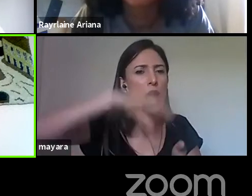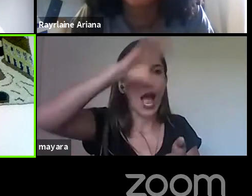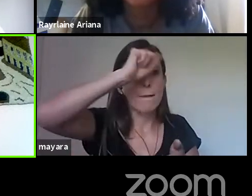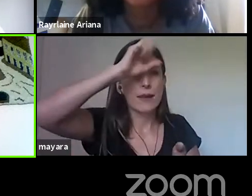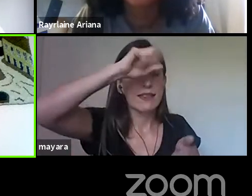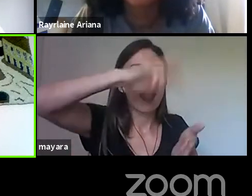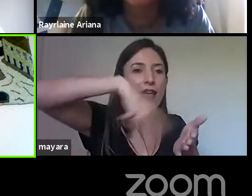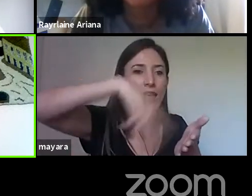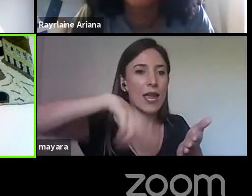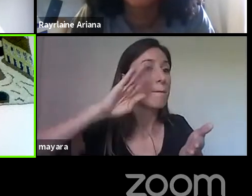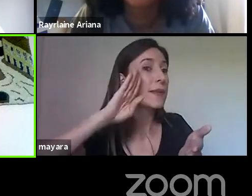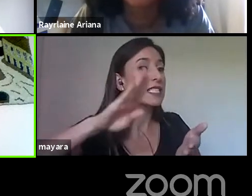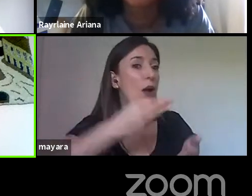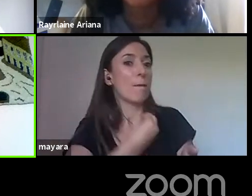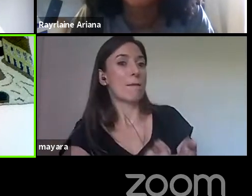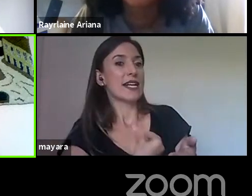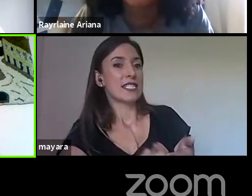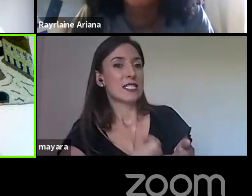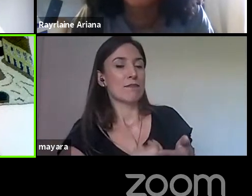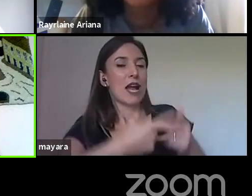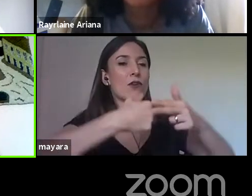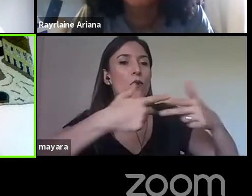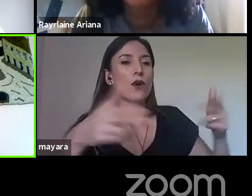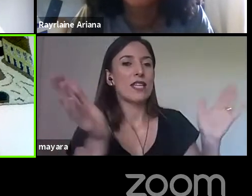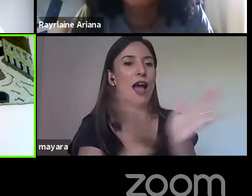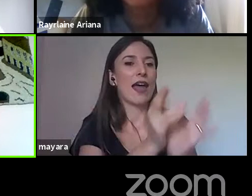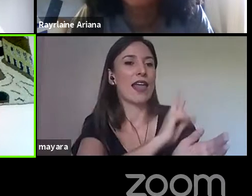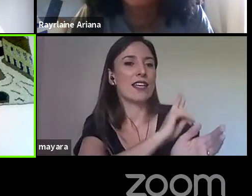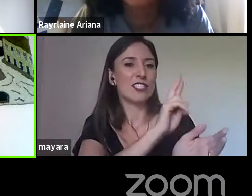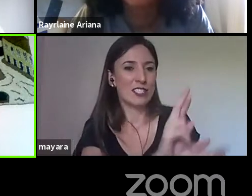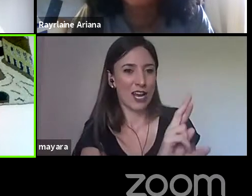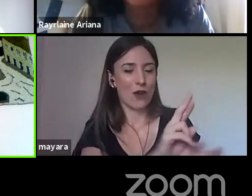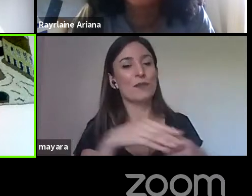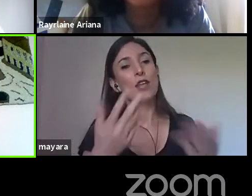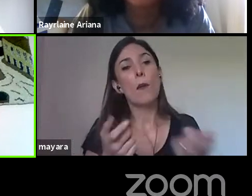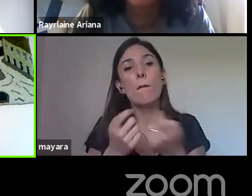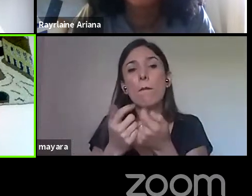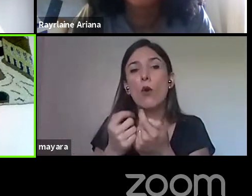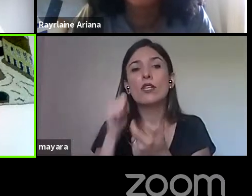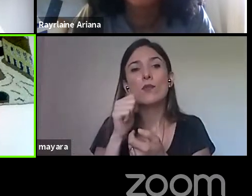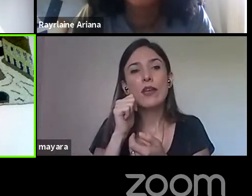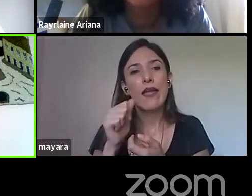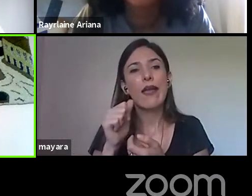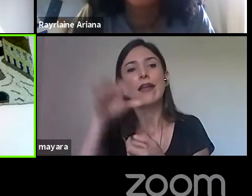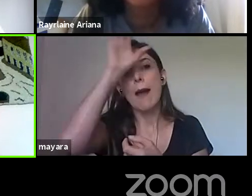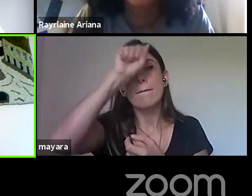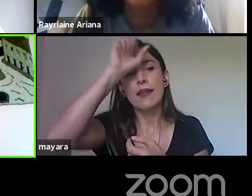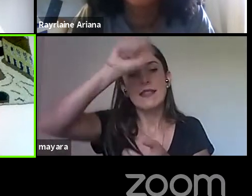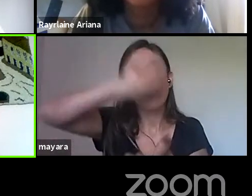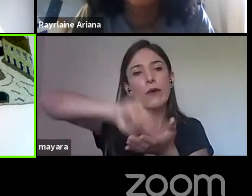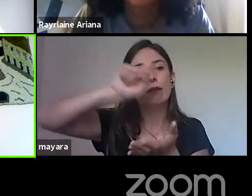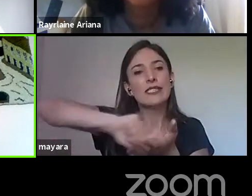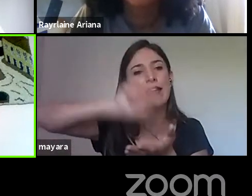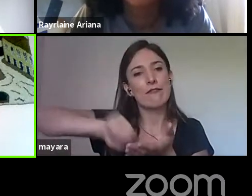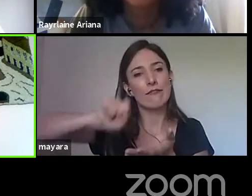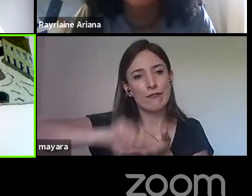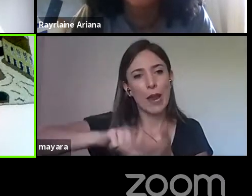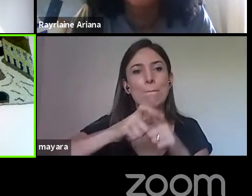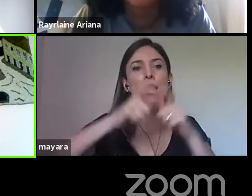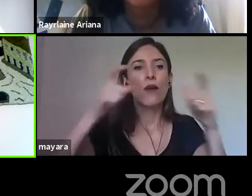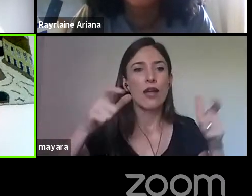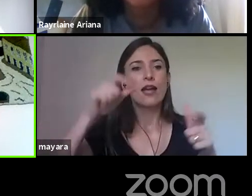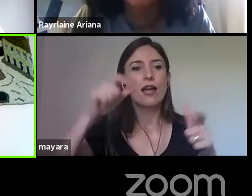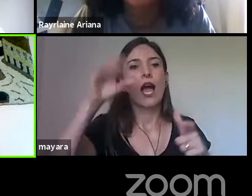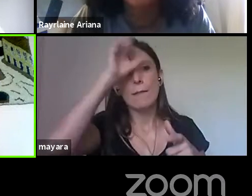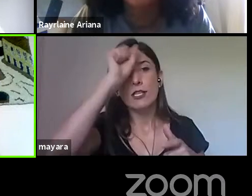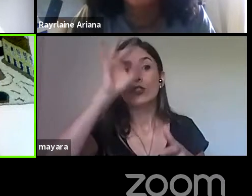religiosos, do que a escrita. Então, poucas mulheres escrevem dentro desses espaços. E aí, eu